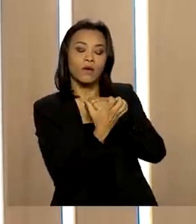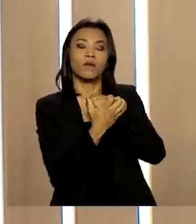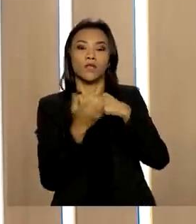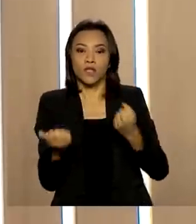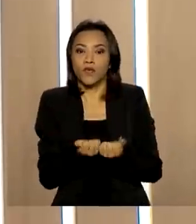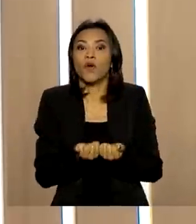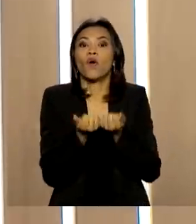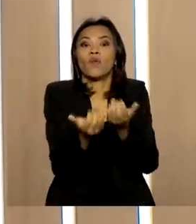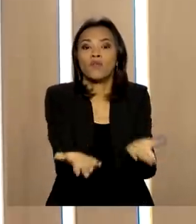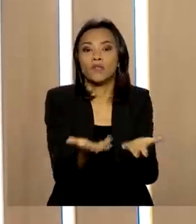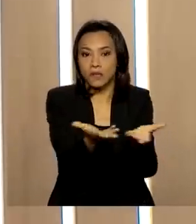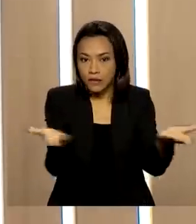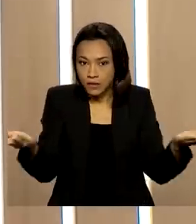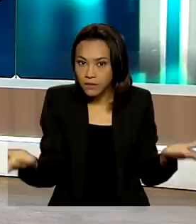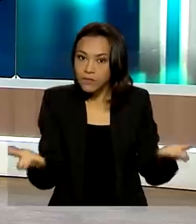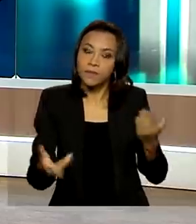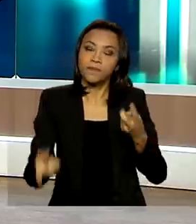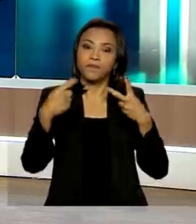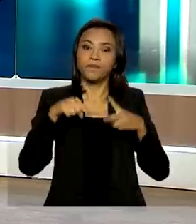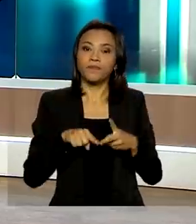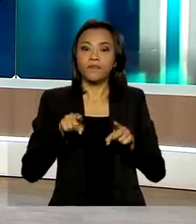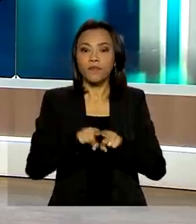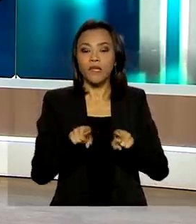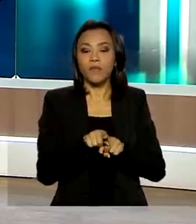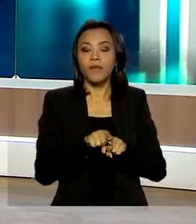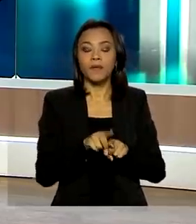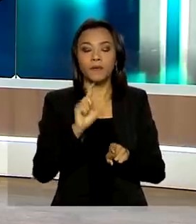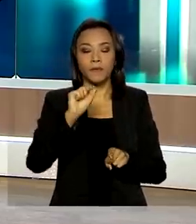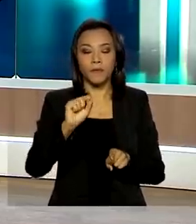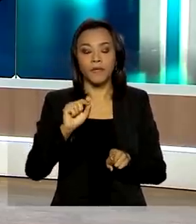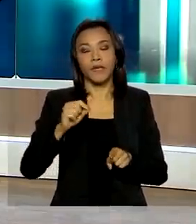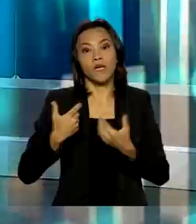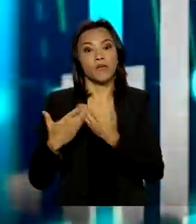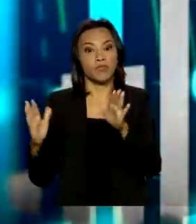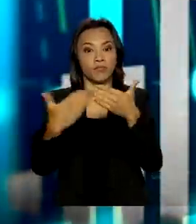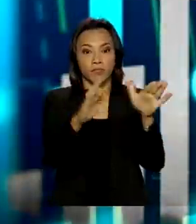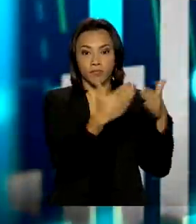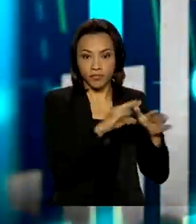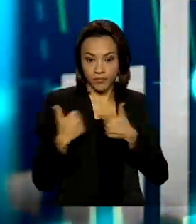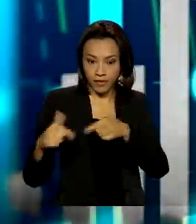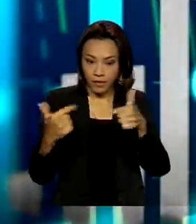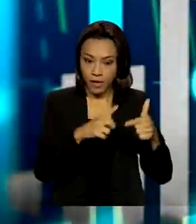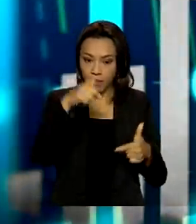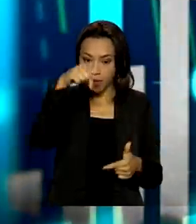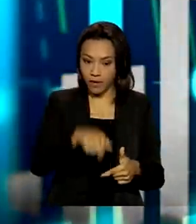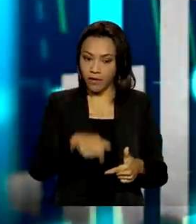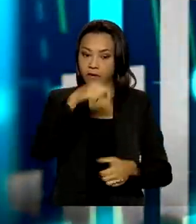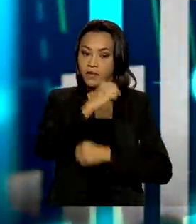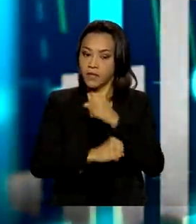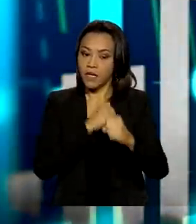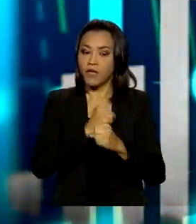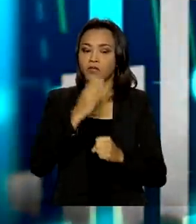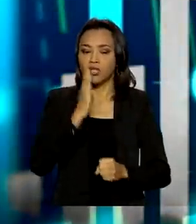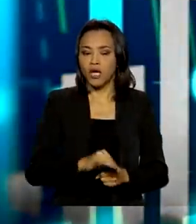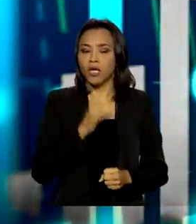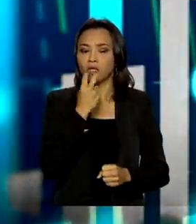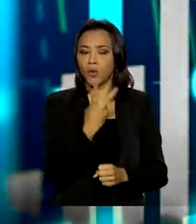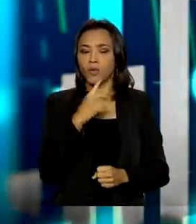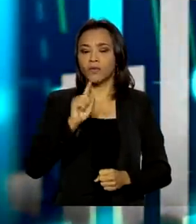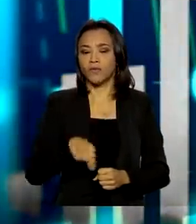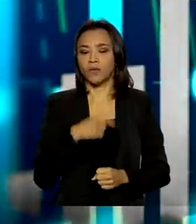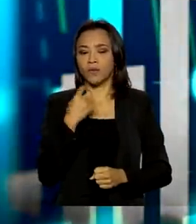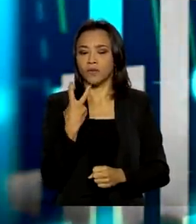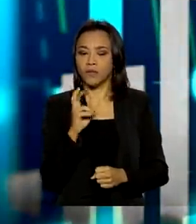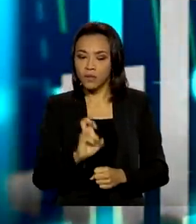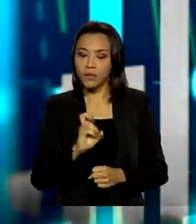pelos seus bancos oficiais e também pela grande geração de empregos que nós tivemos este ano. Lembrando que já foram gerados 2,5 milhões de empregos e